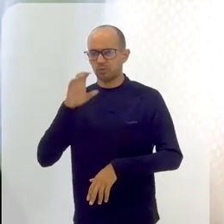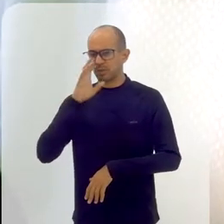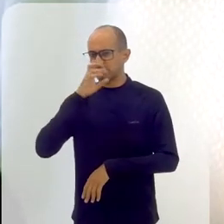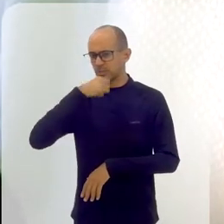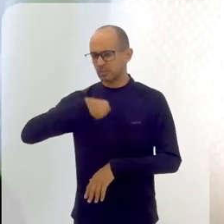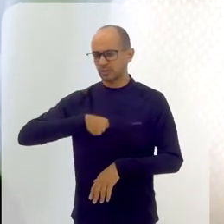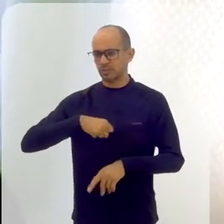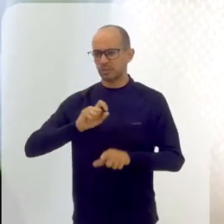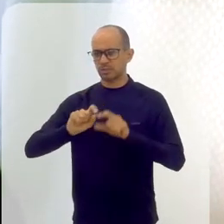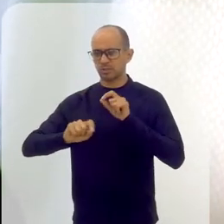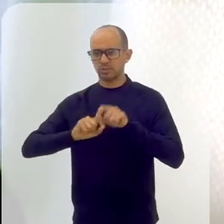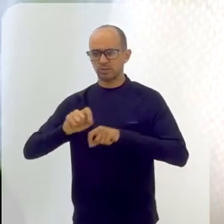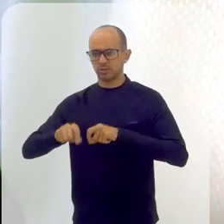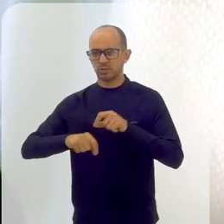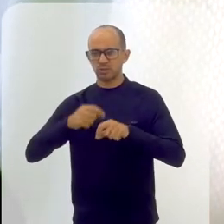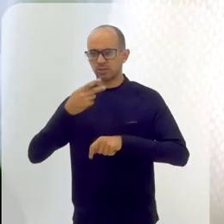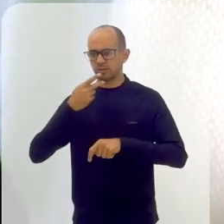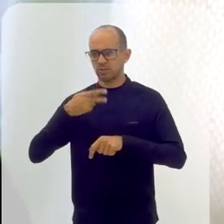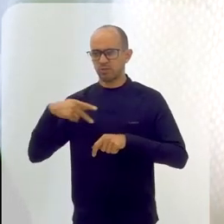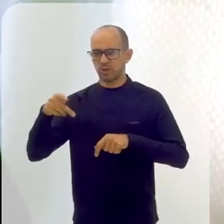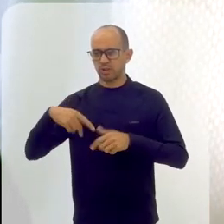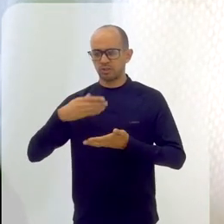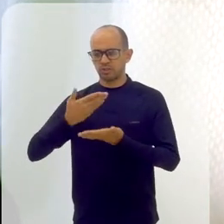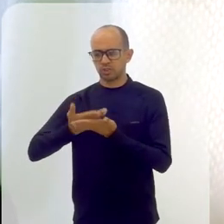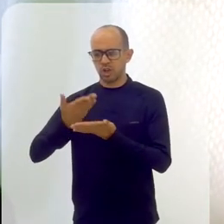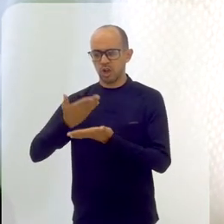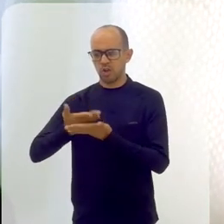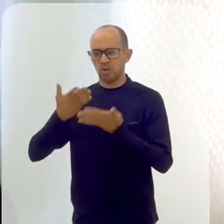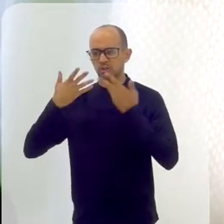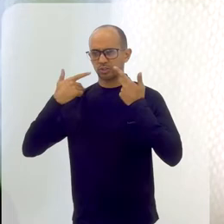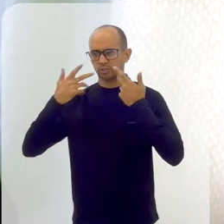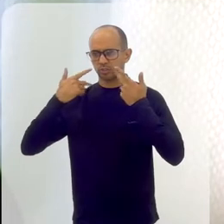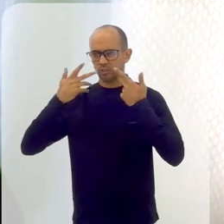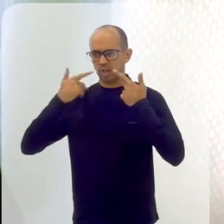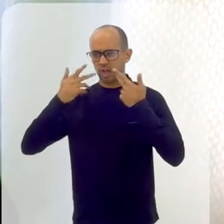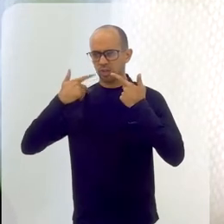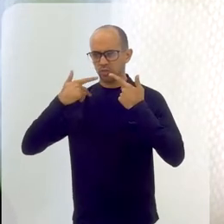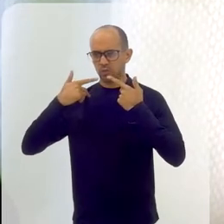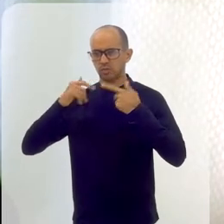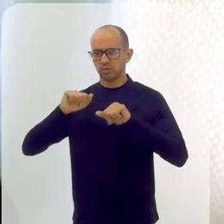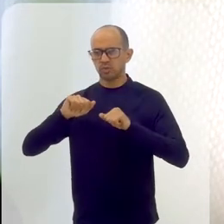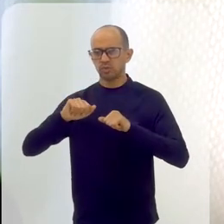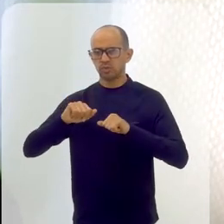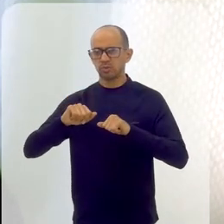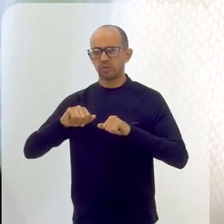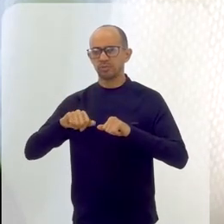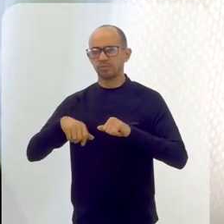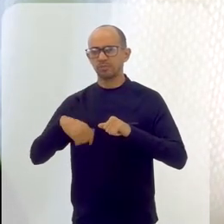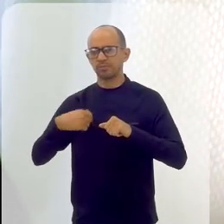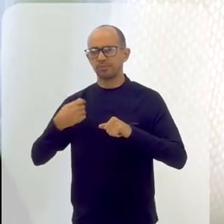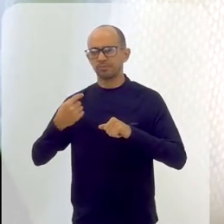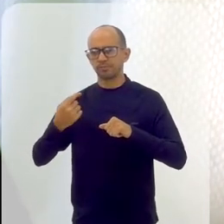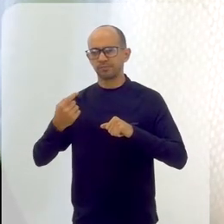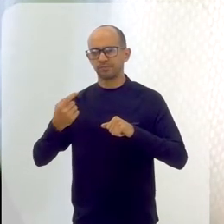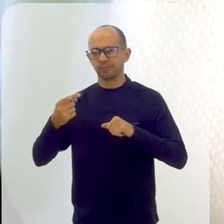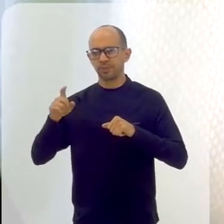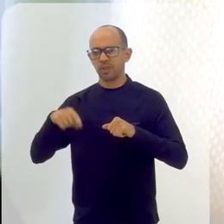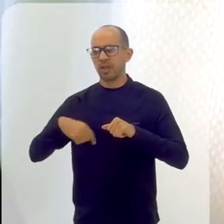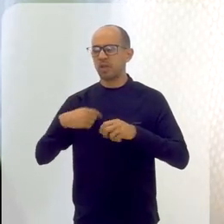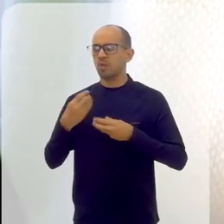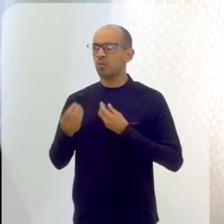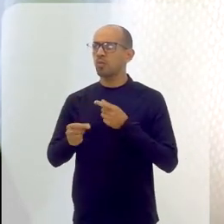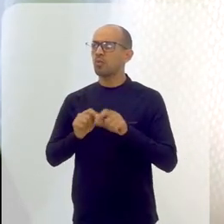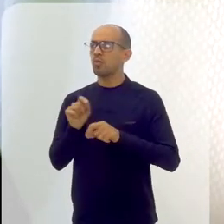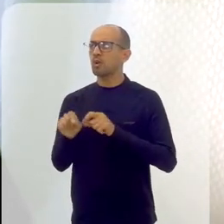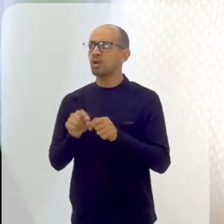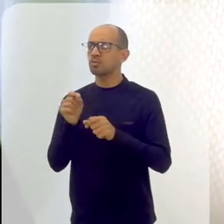resistência, e como eu estou falando também de aula de teatro, não é aprender o 2 mais 2 igual a 4, né? igual a uma matemática, é um